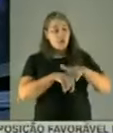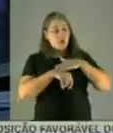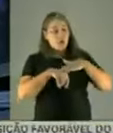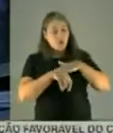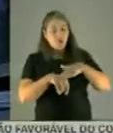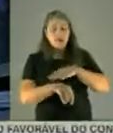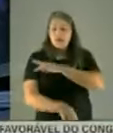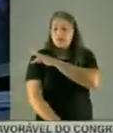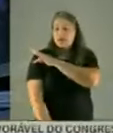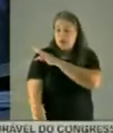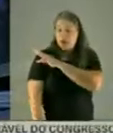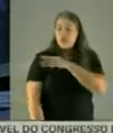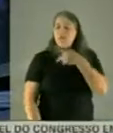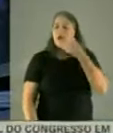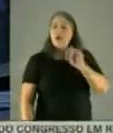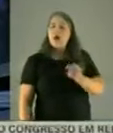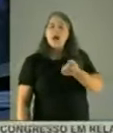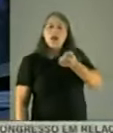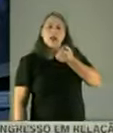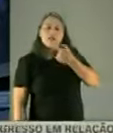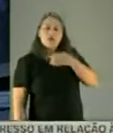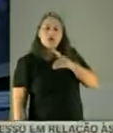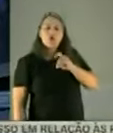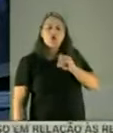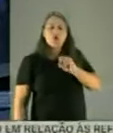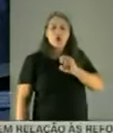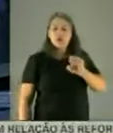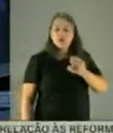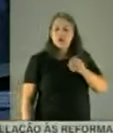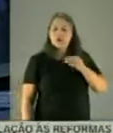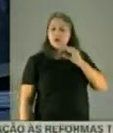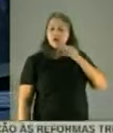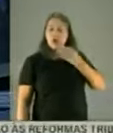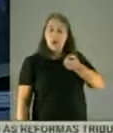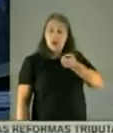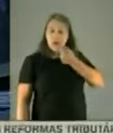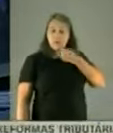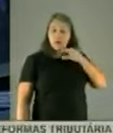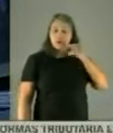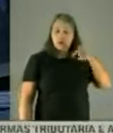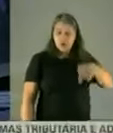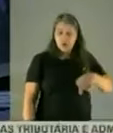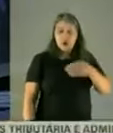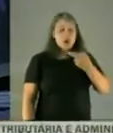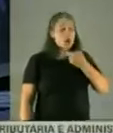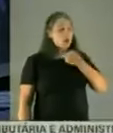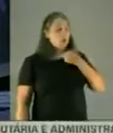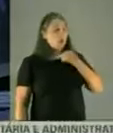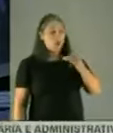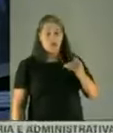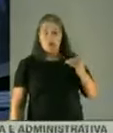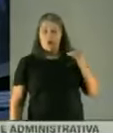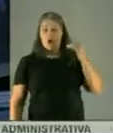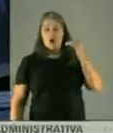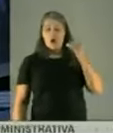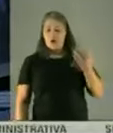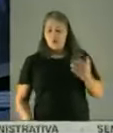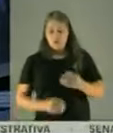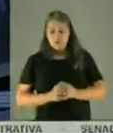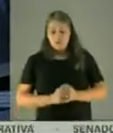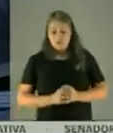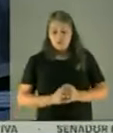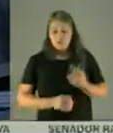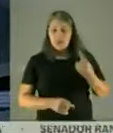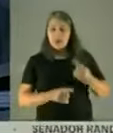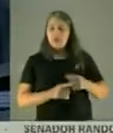os técnicos sobre dosagens da cloroquina, que não poderiam ser muito altas, porque havia